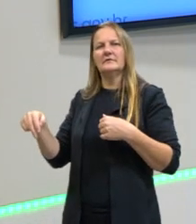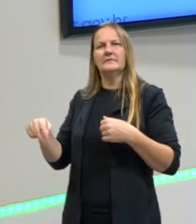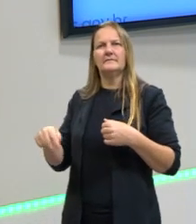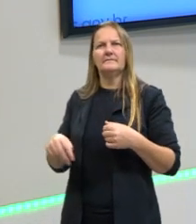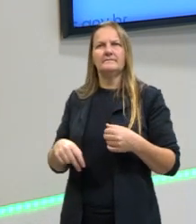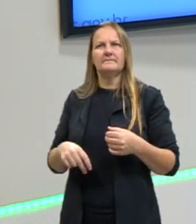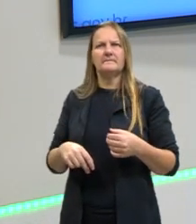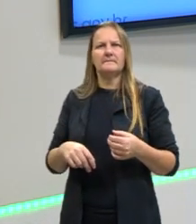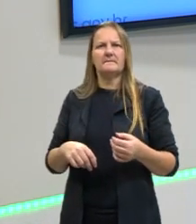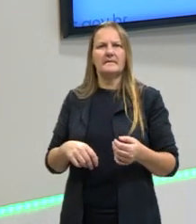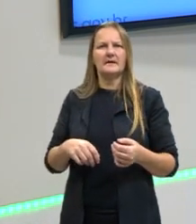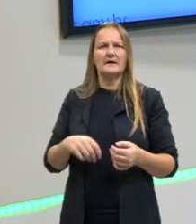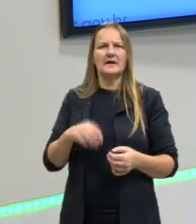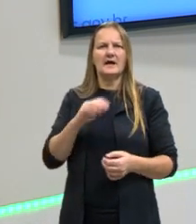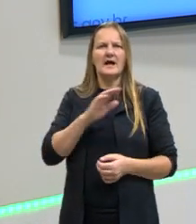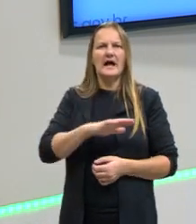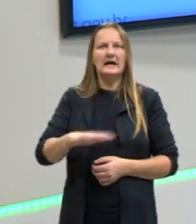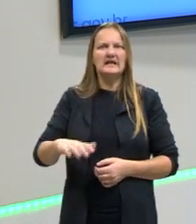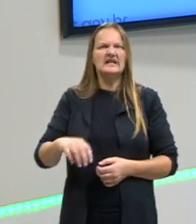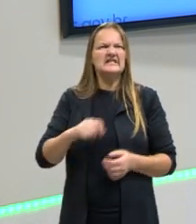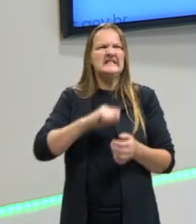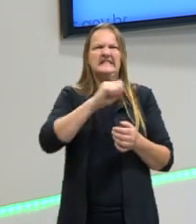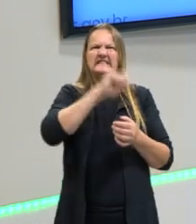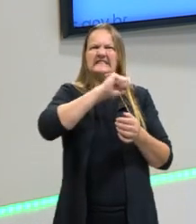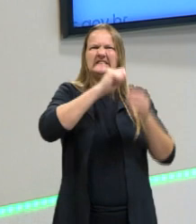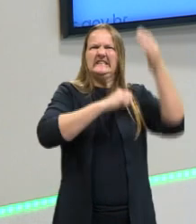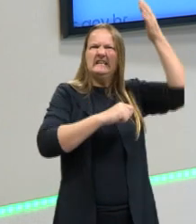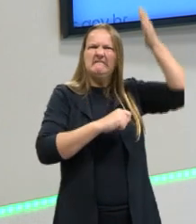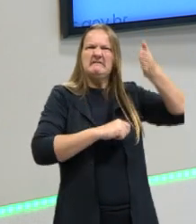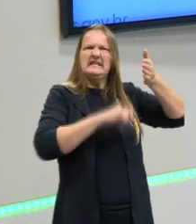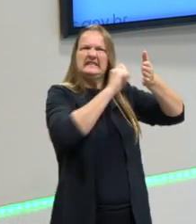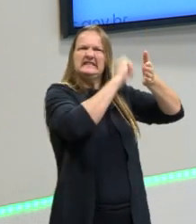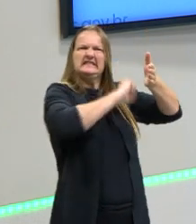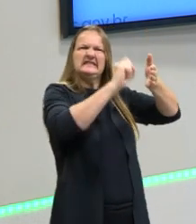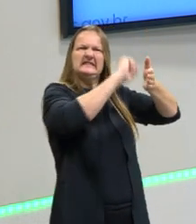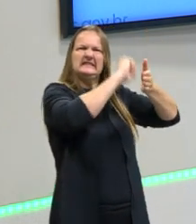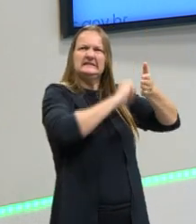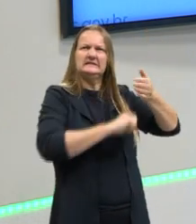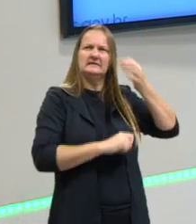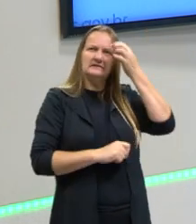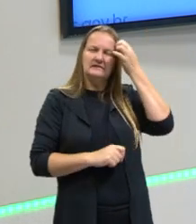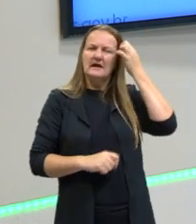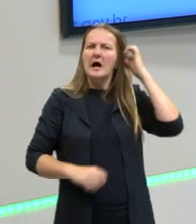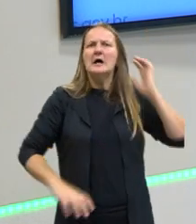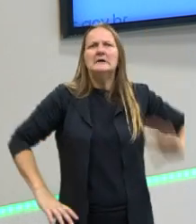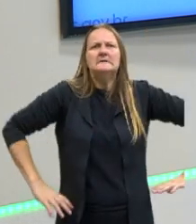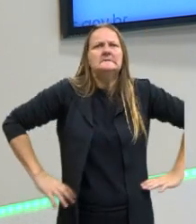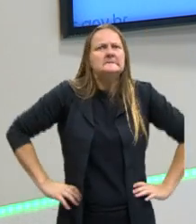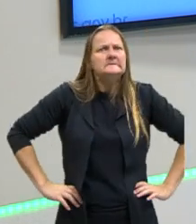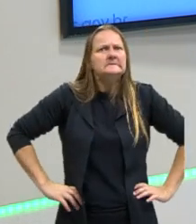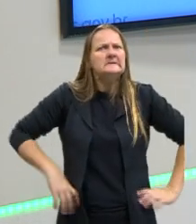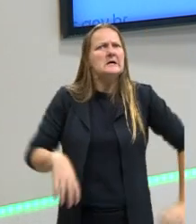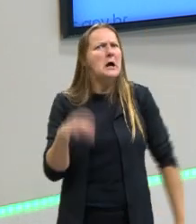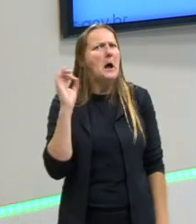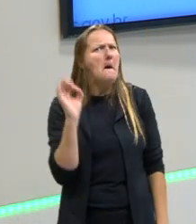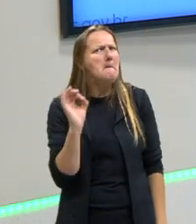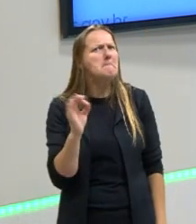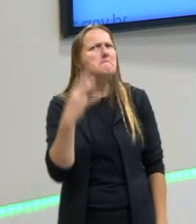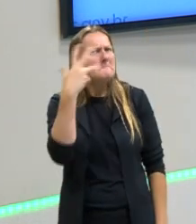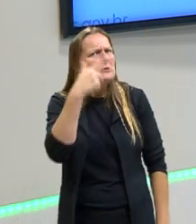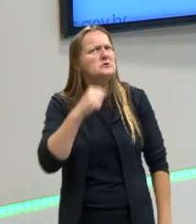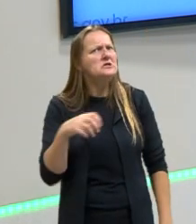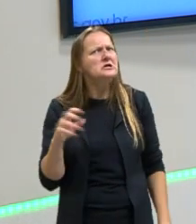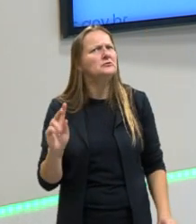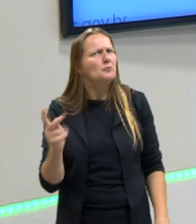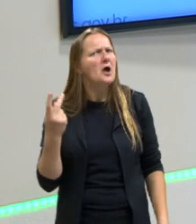começa a rabiscar na parede. E ela chega com as mãozinhas na cintura e diz que bonito, hein?